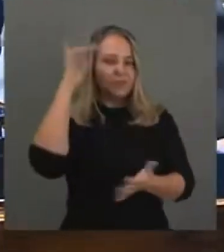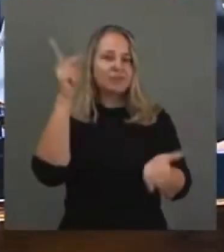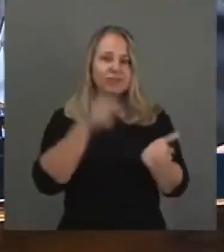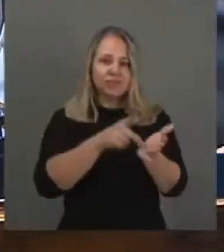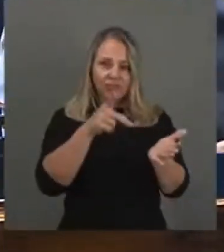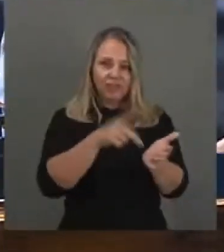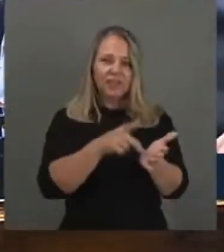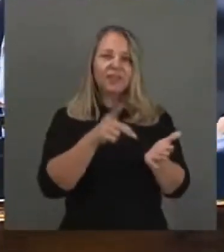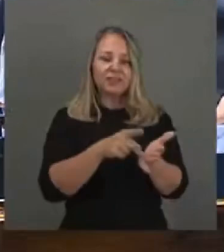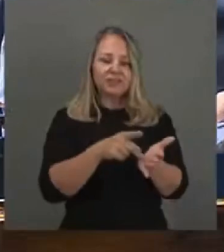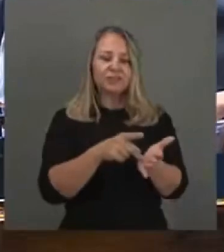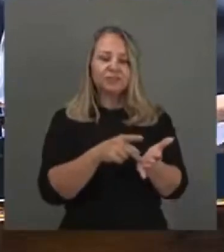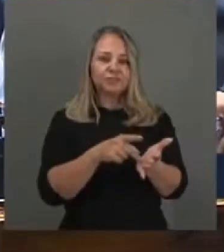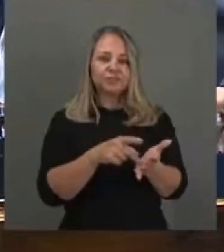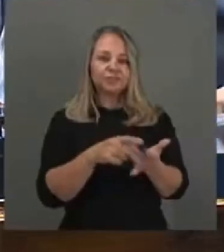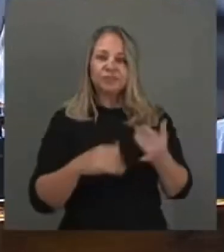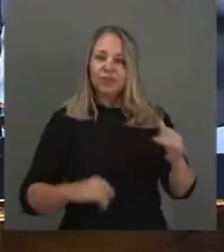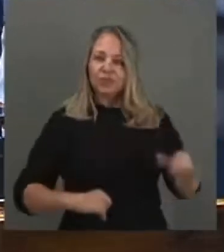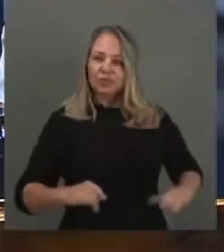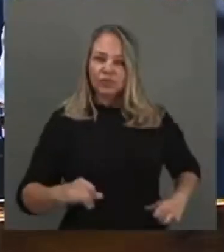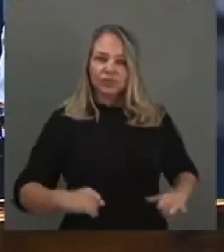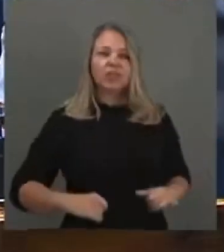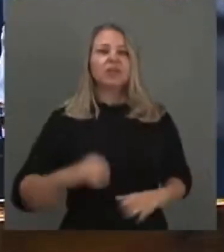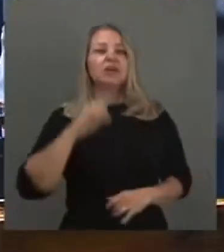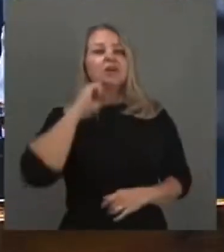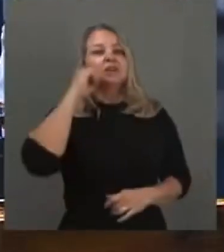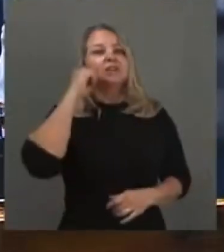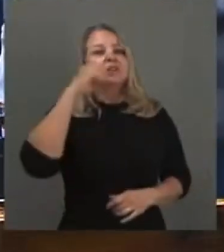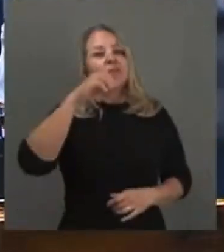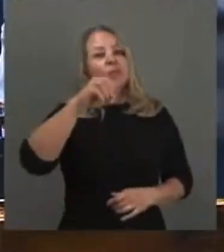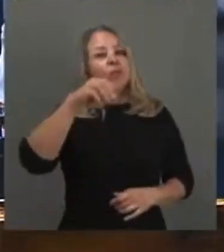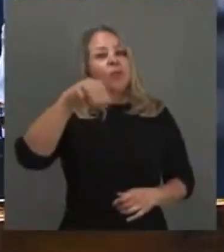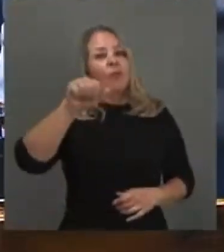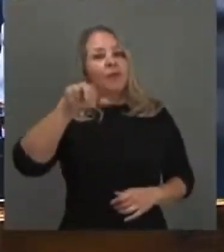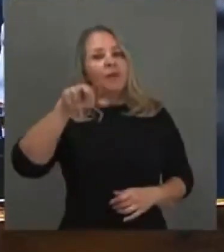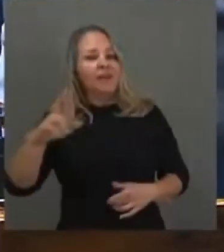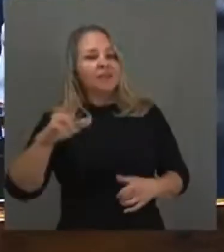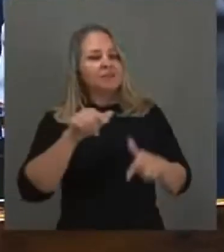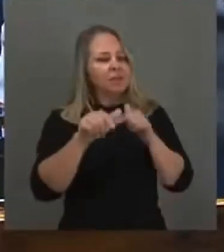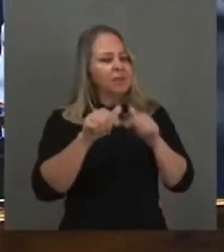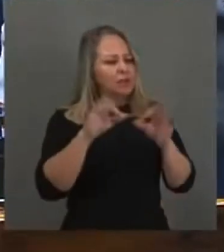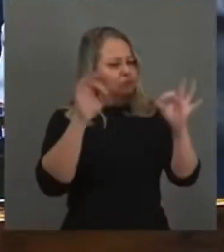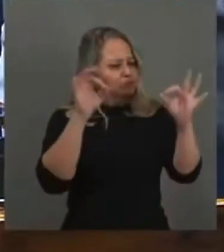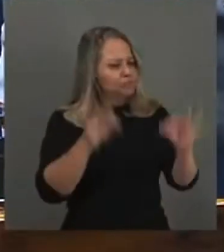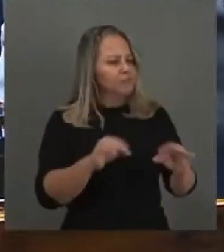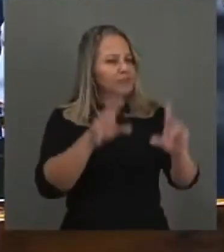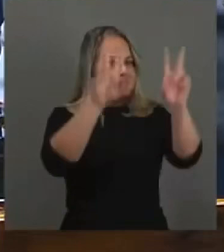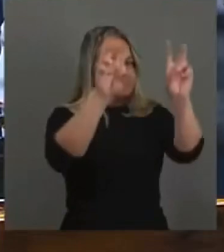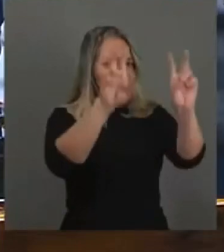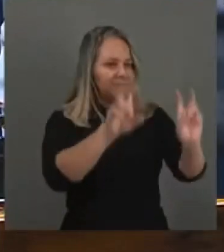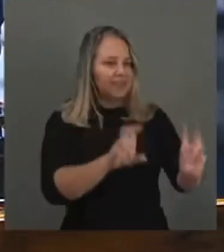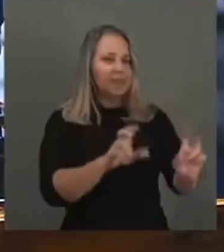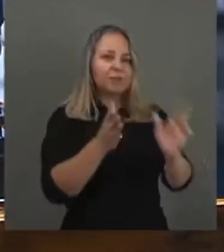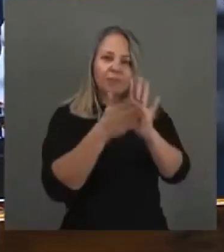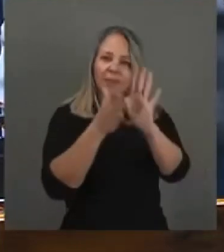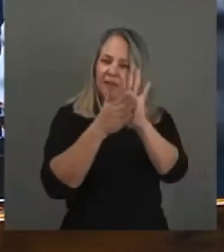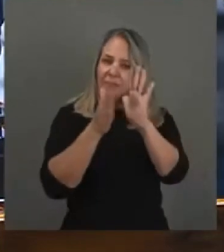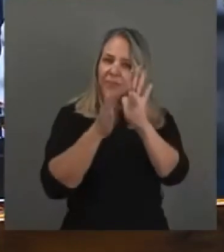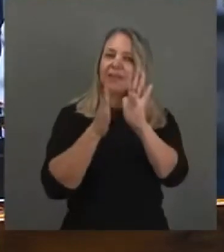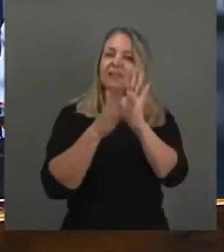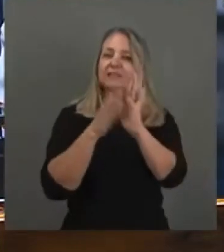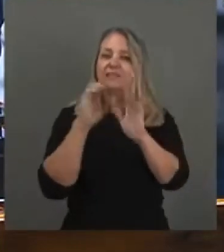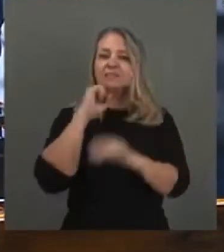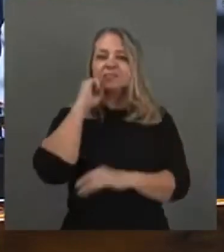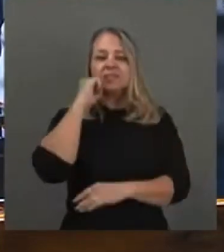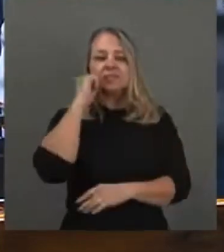indevida. O senador Omar Aziz trabalhou muito essa matéria. Parabéns, senador Omar, pela condução.